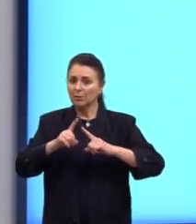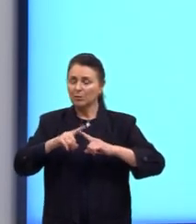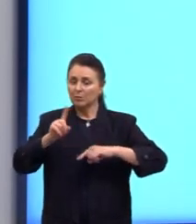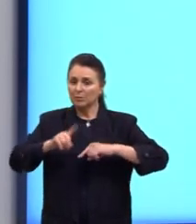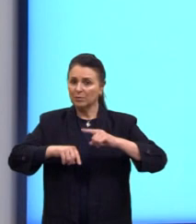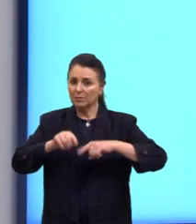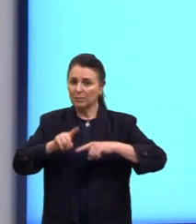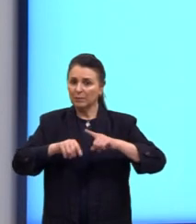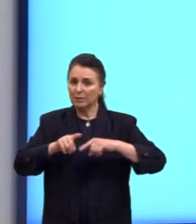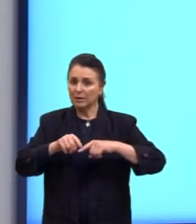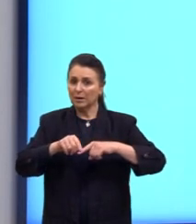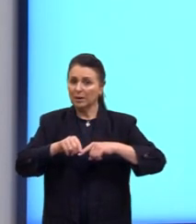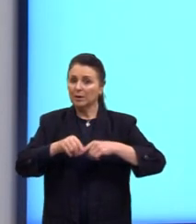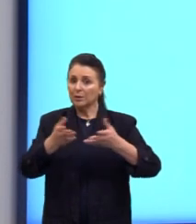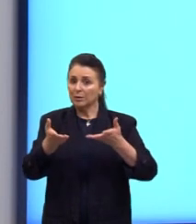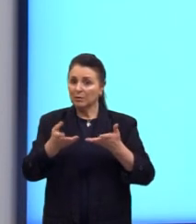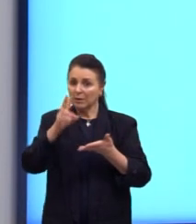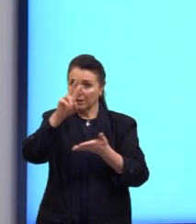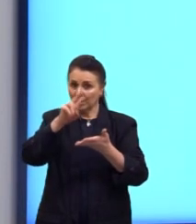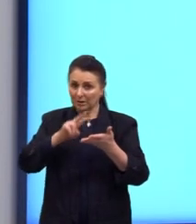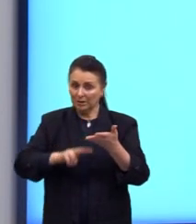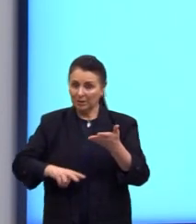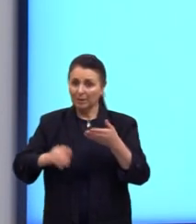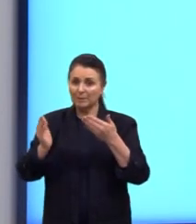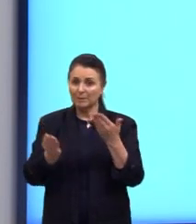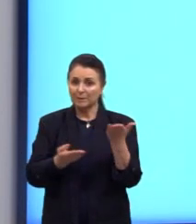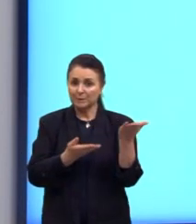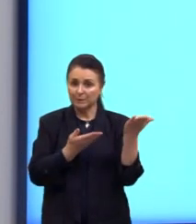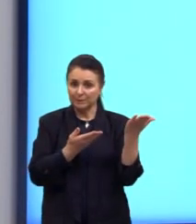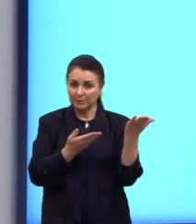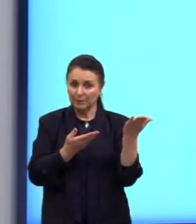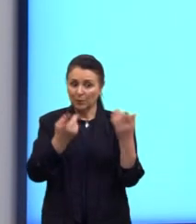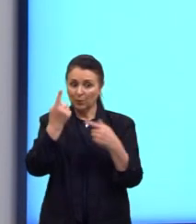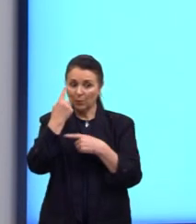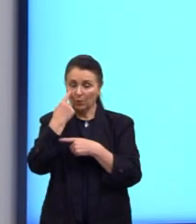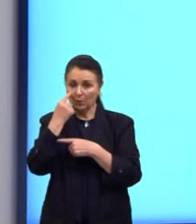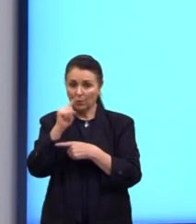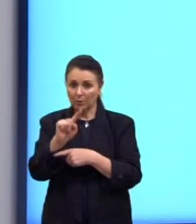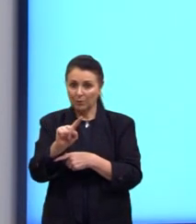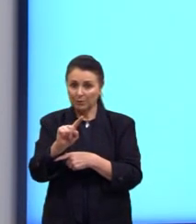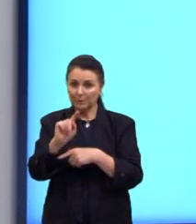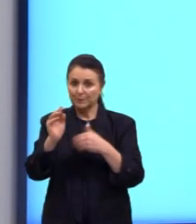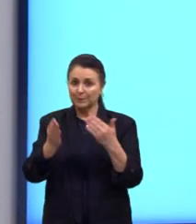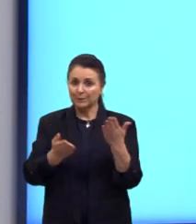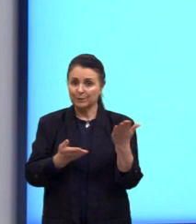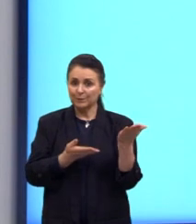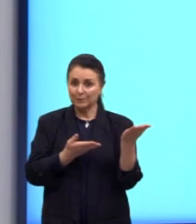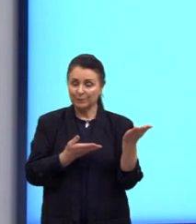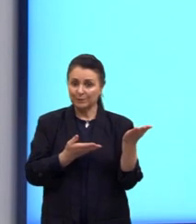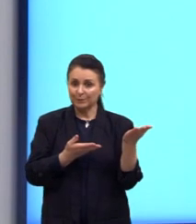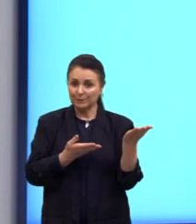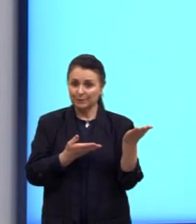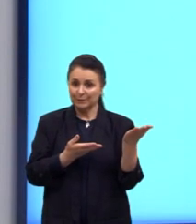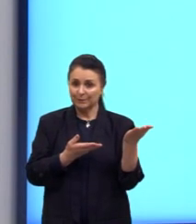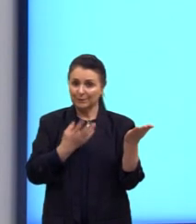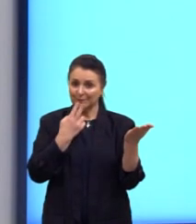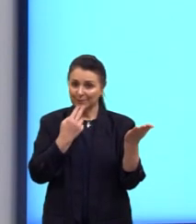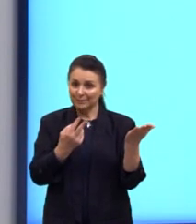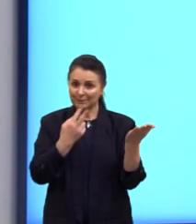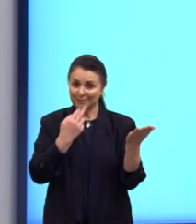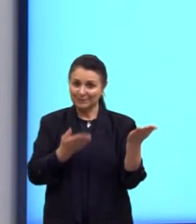material que você gostaria de ler, look at, ou olhar, however, one does have